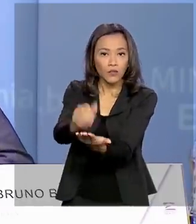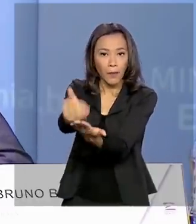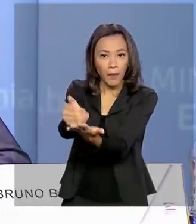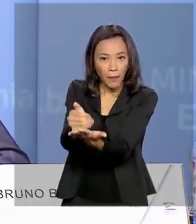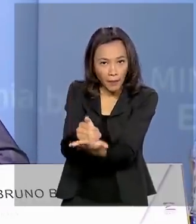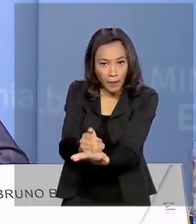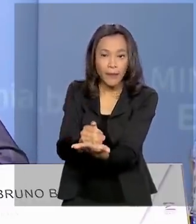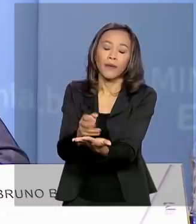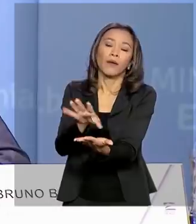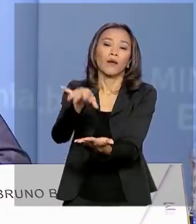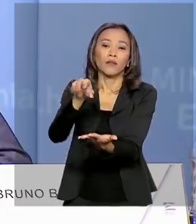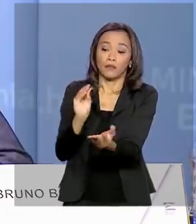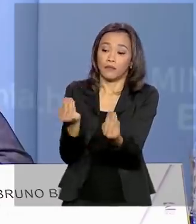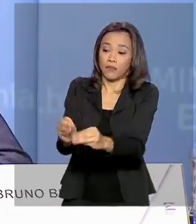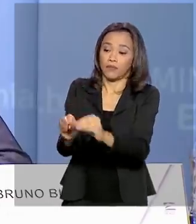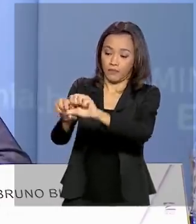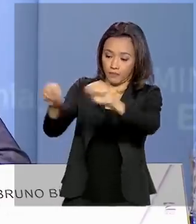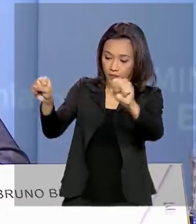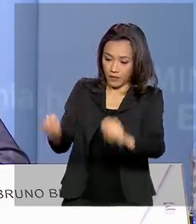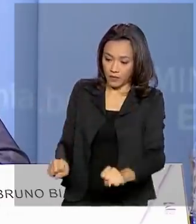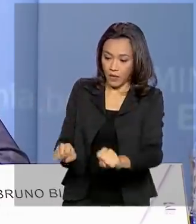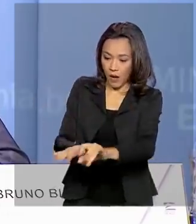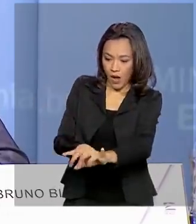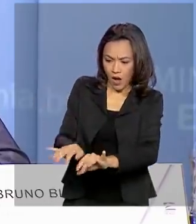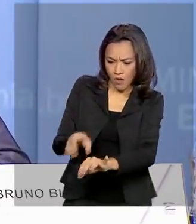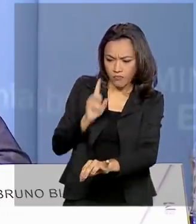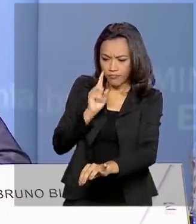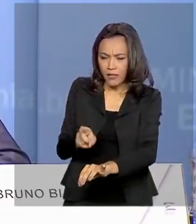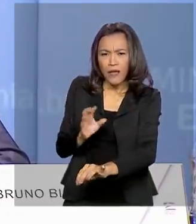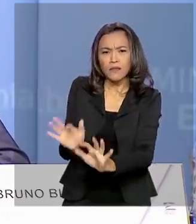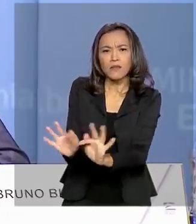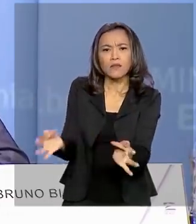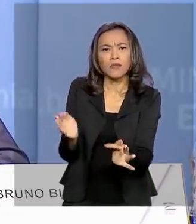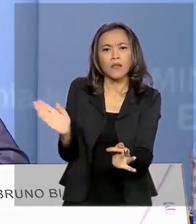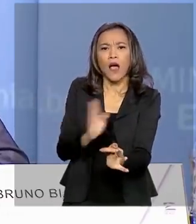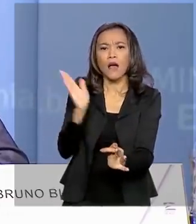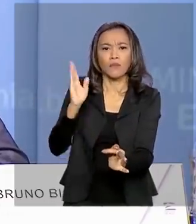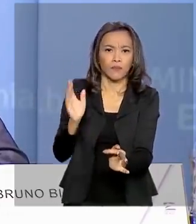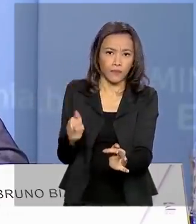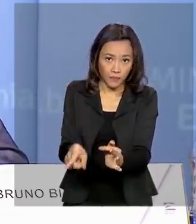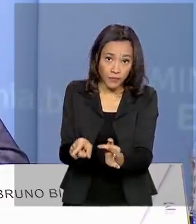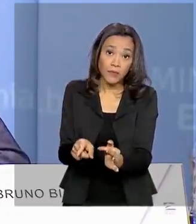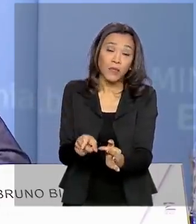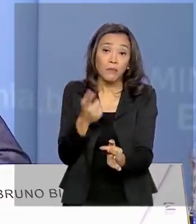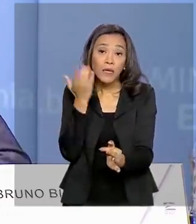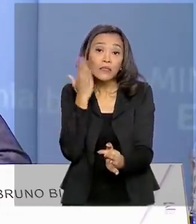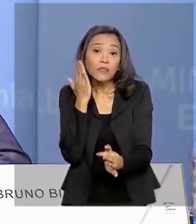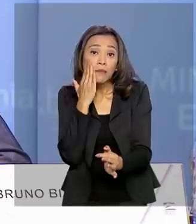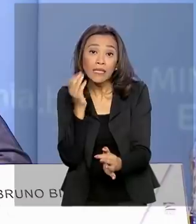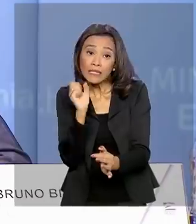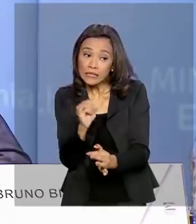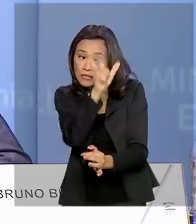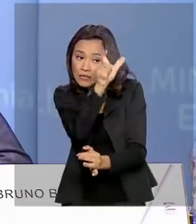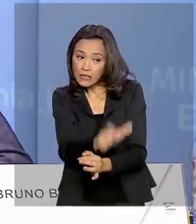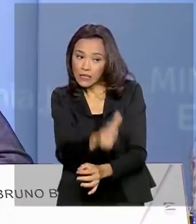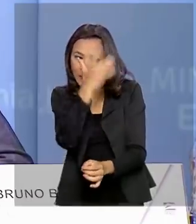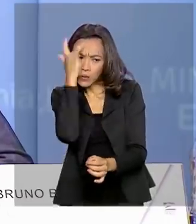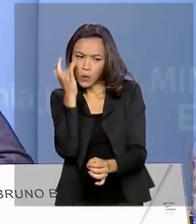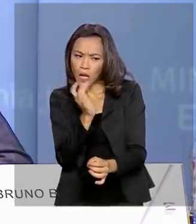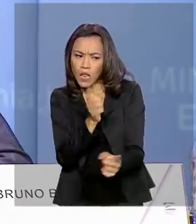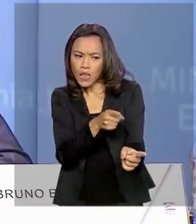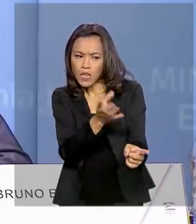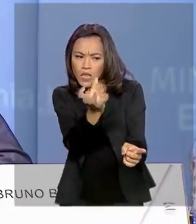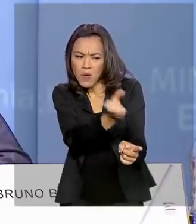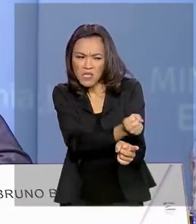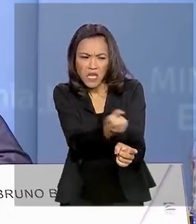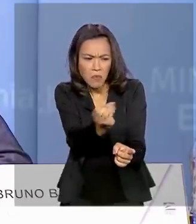virtual, serão feitos batimentos simples e rápidos, basicamente para se verificar se a pessoa não recebe